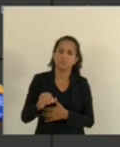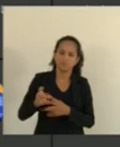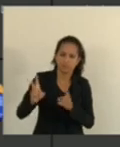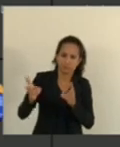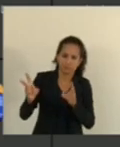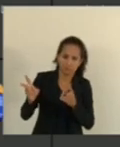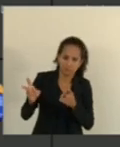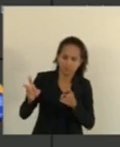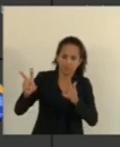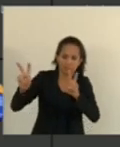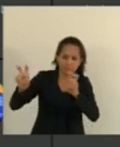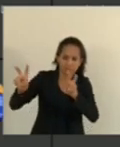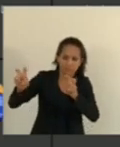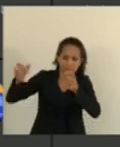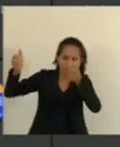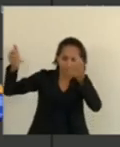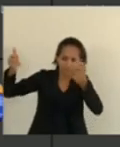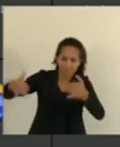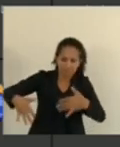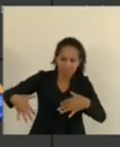Tratar sobre o tema